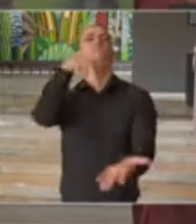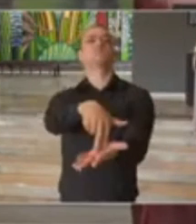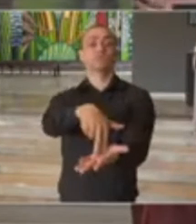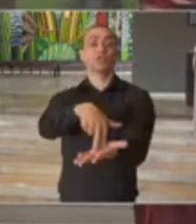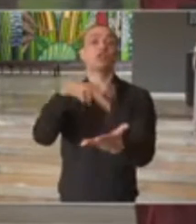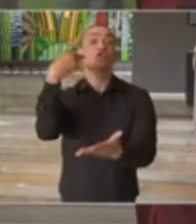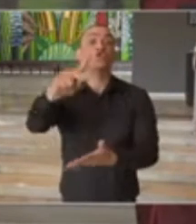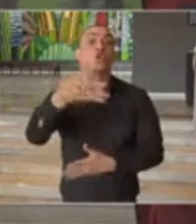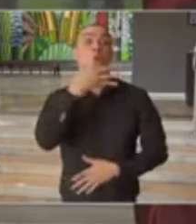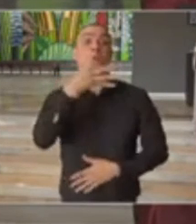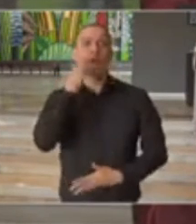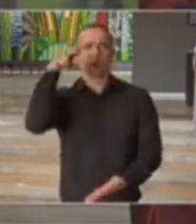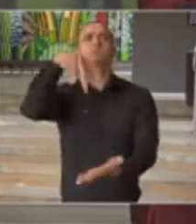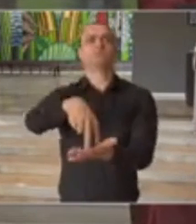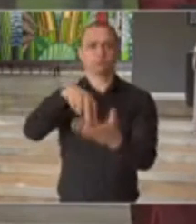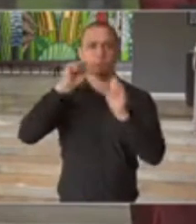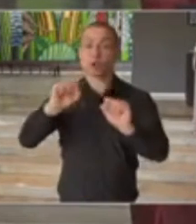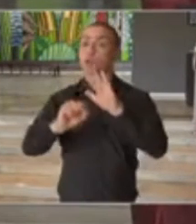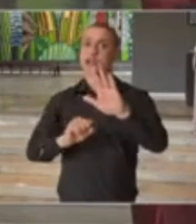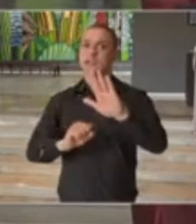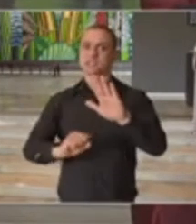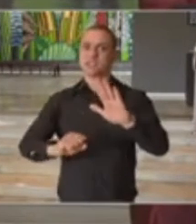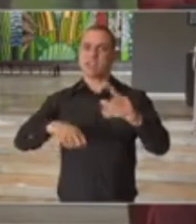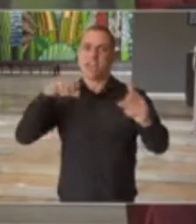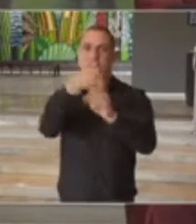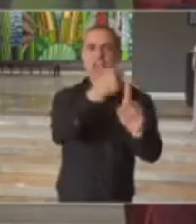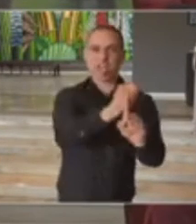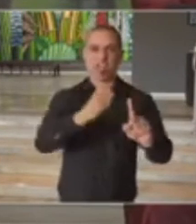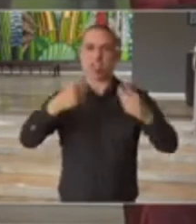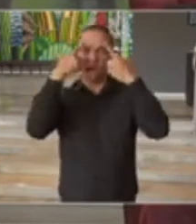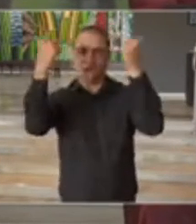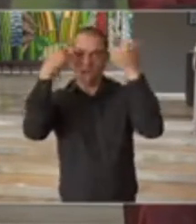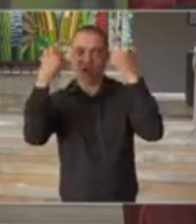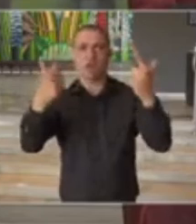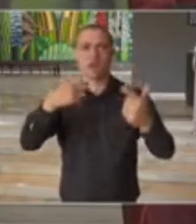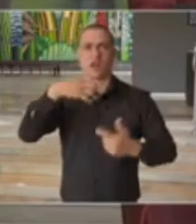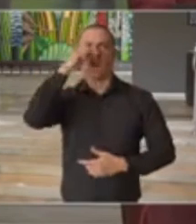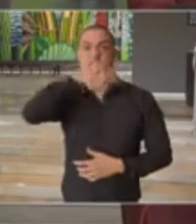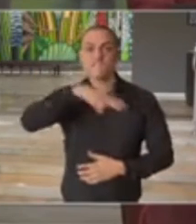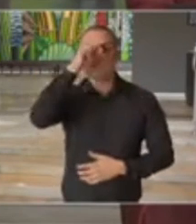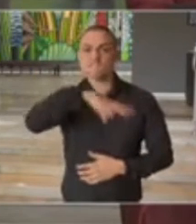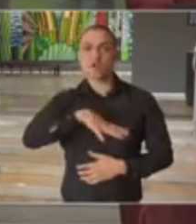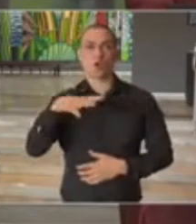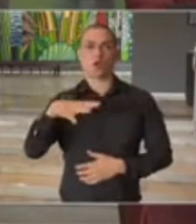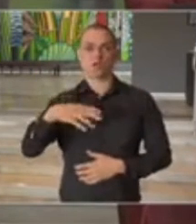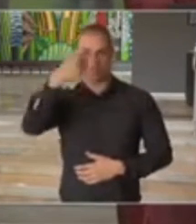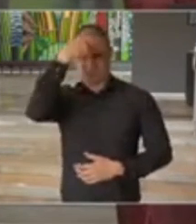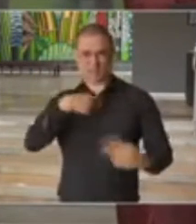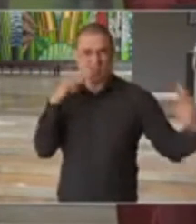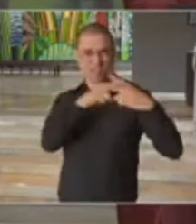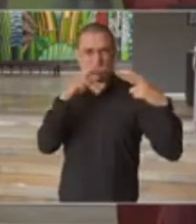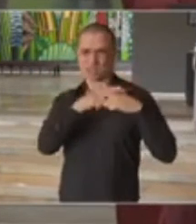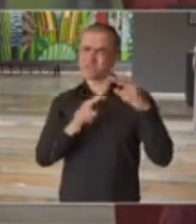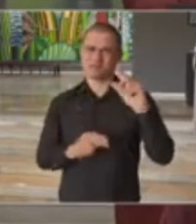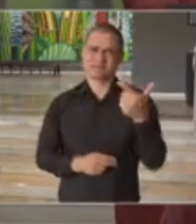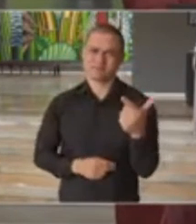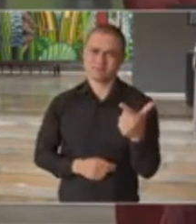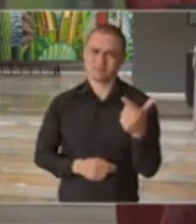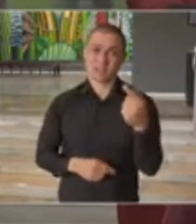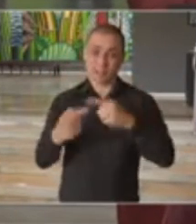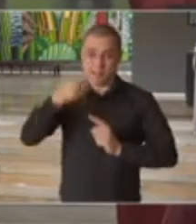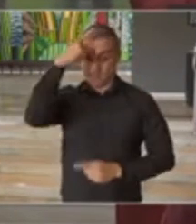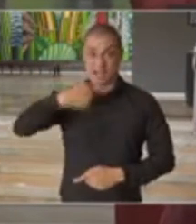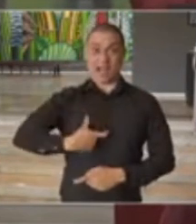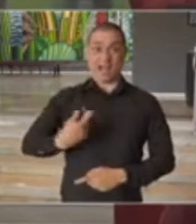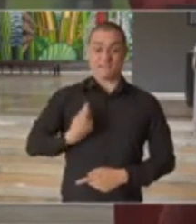defesa da sua posição, mas não com agressividade, não com conflito pessoal, não colocando em risco a sua